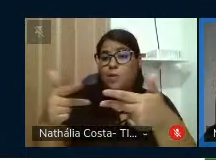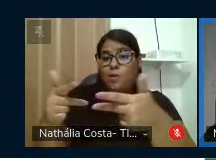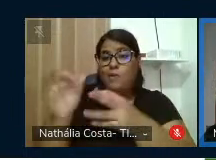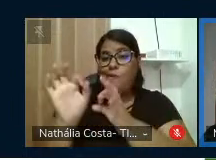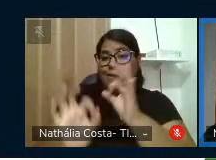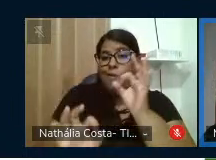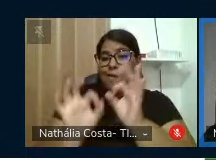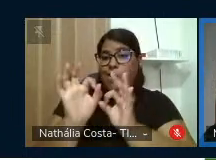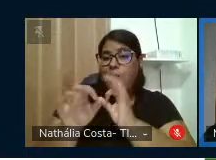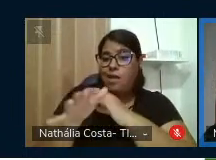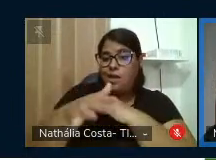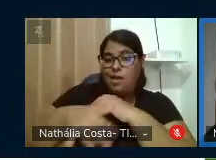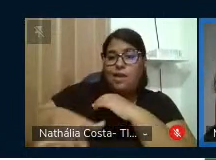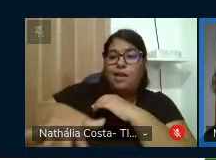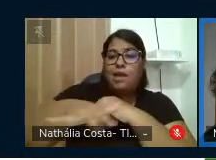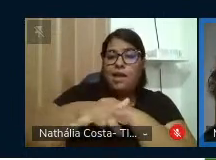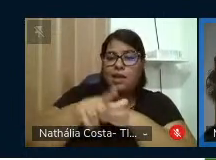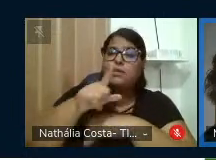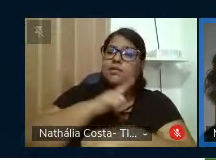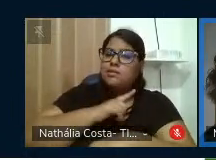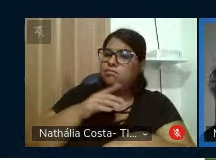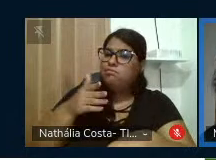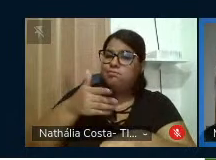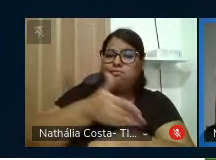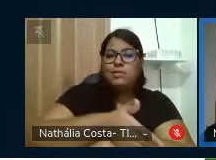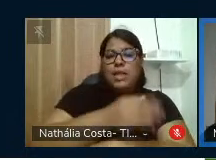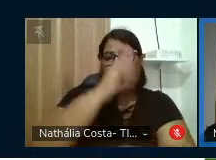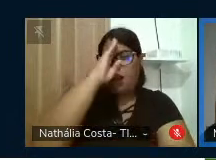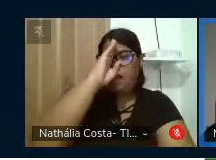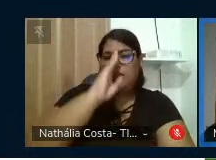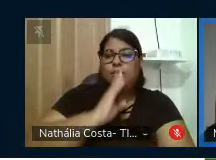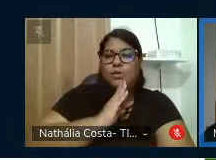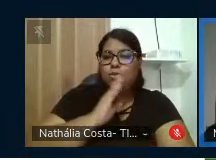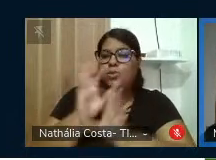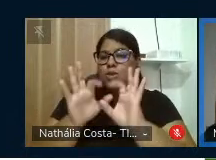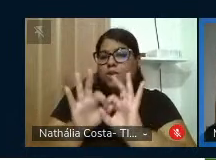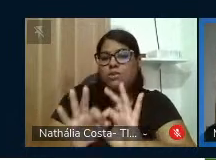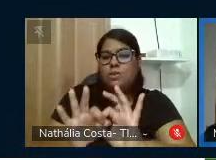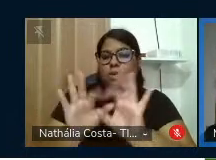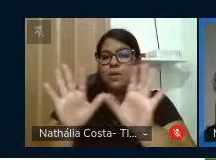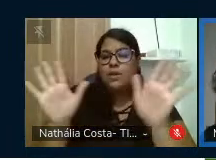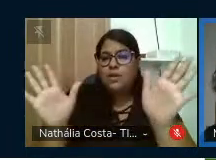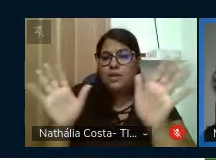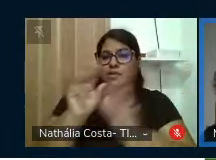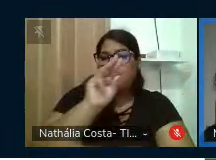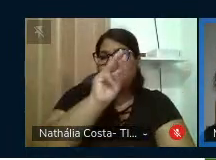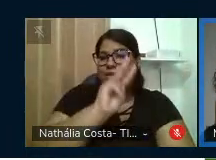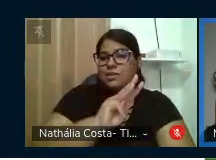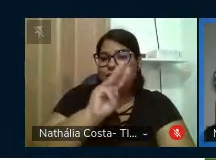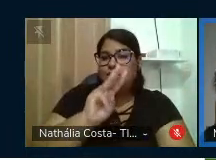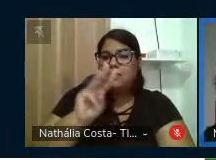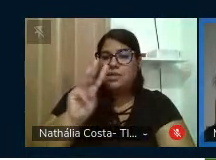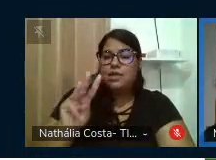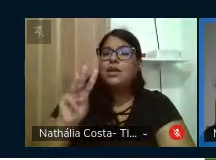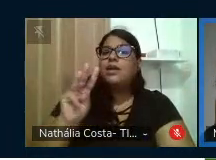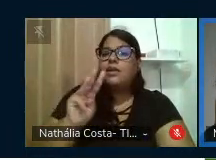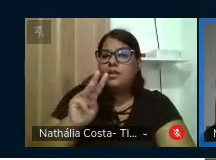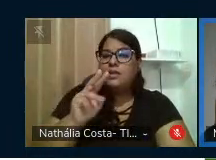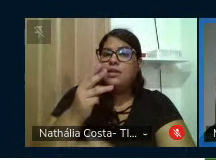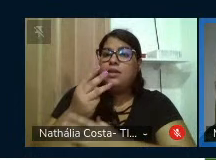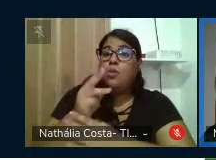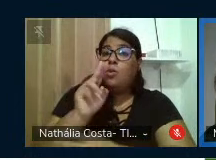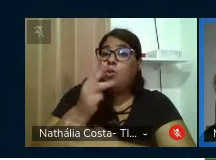nesse âmbito. Ele tem acesso gratuito e está disponível no site da editora da